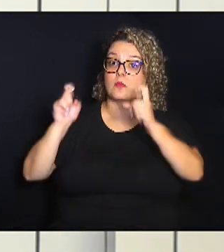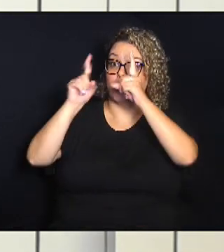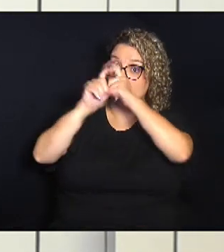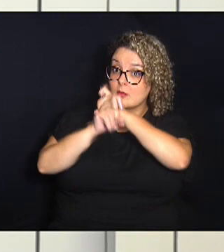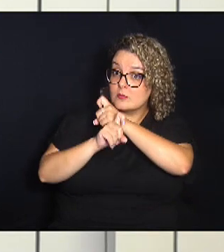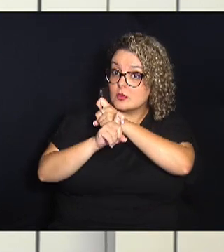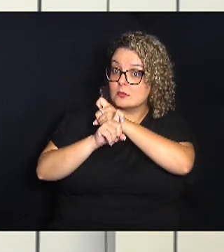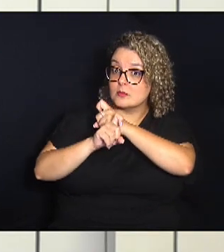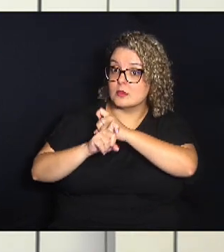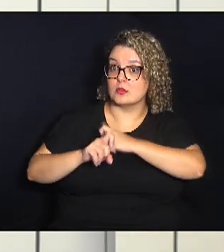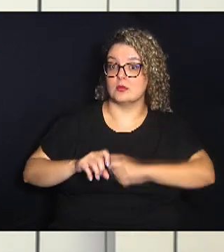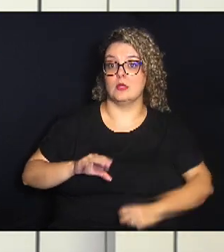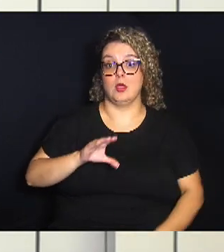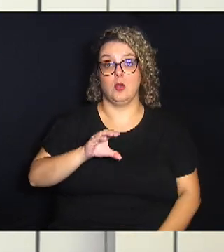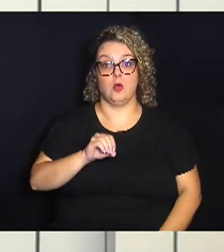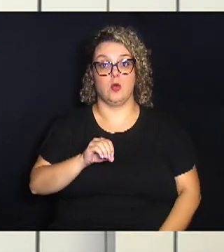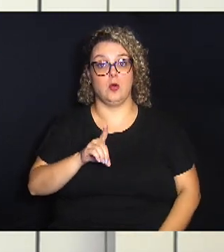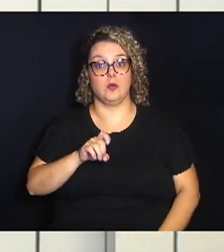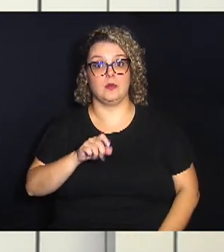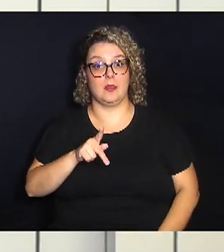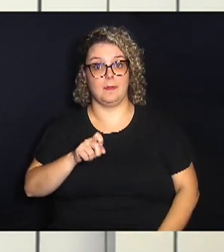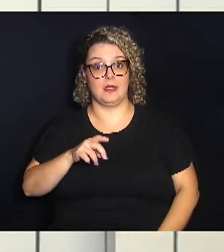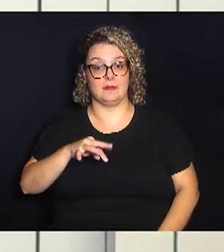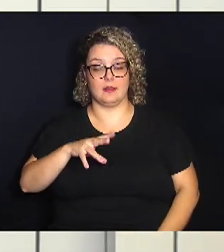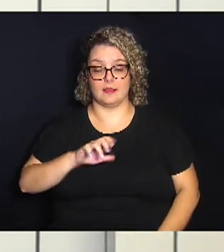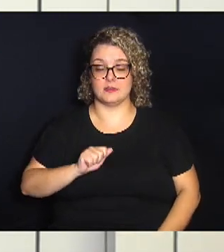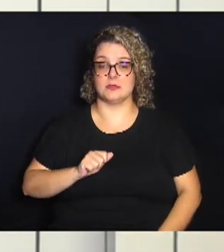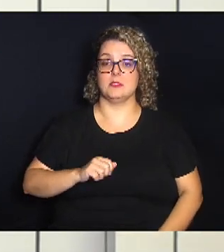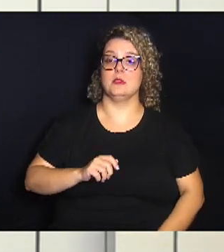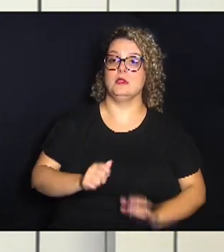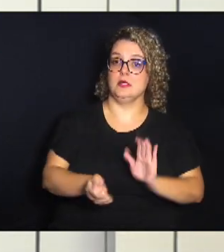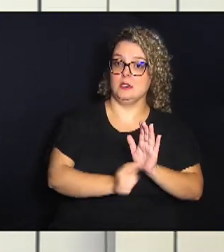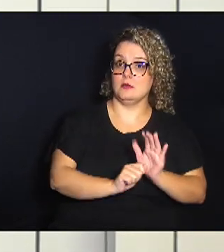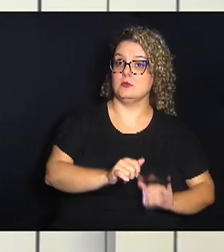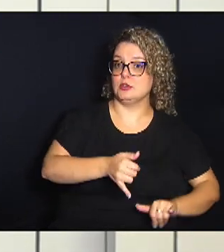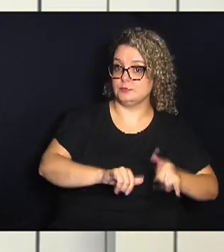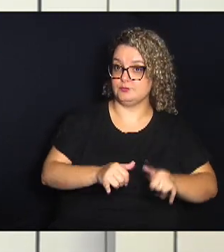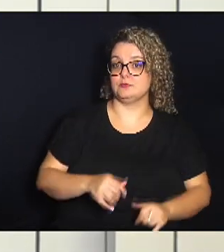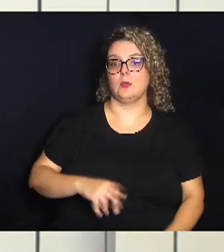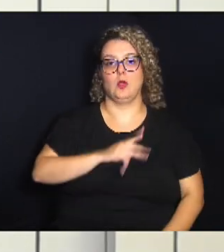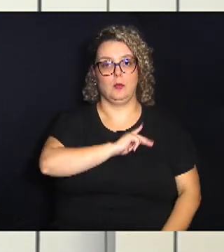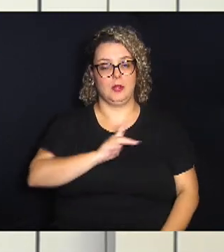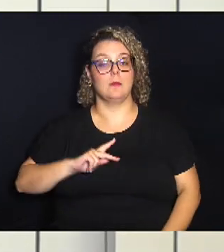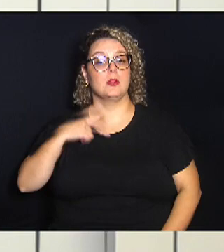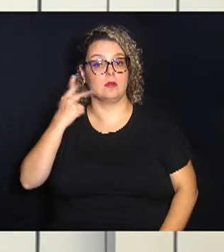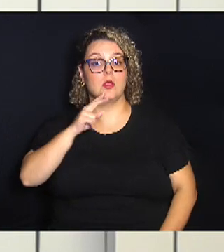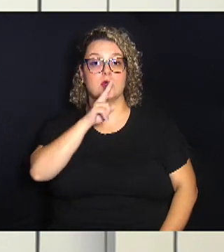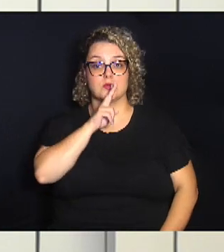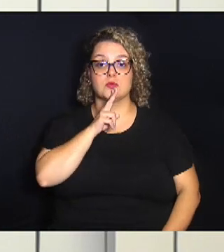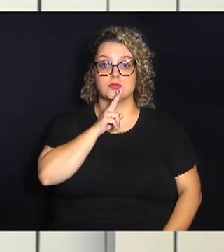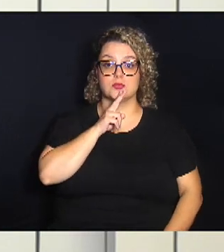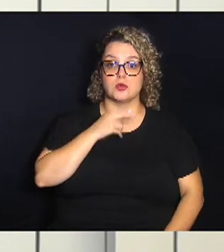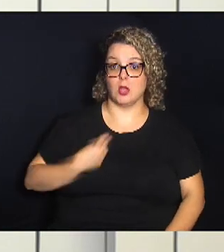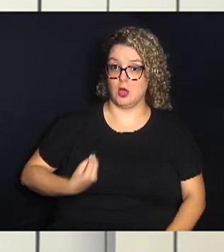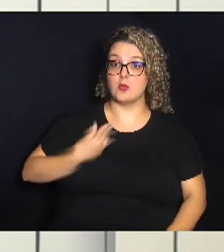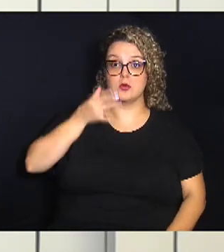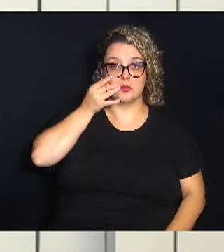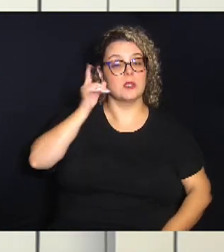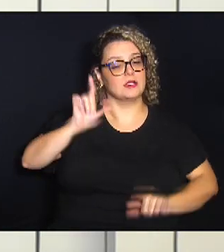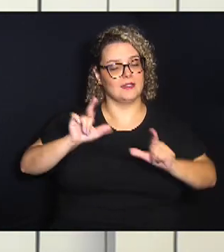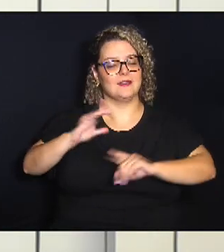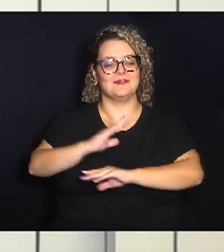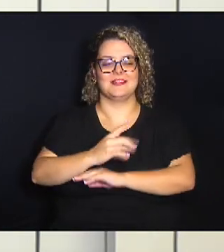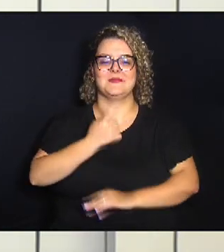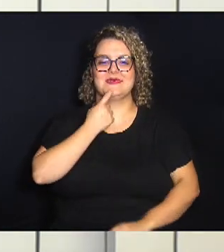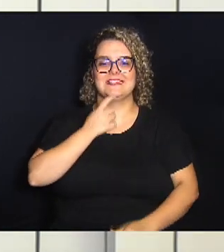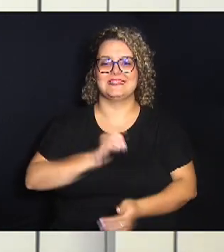da codependência química. O presidente é o vereador Nelson Osseri, com transmissão ao vivo aqui da